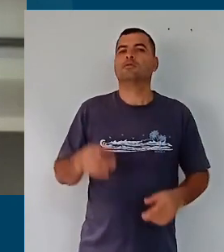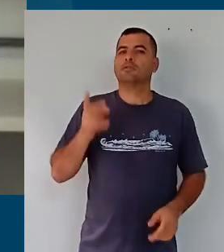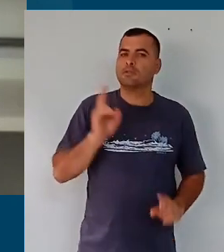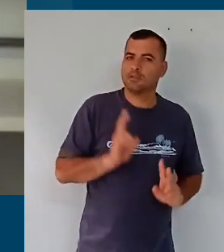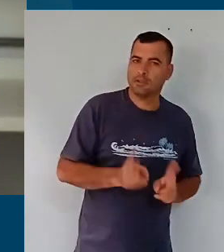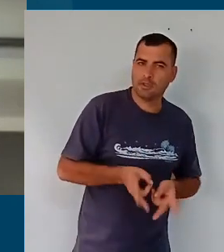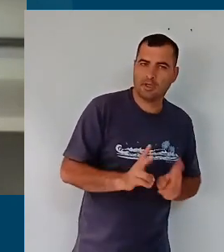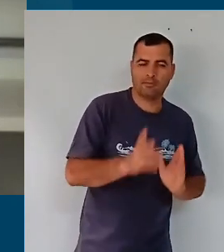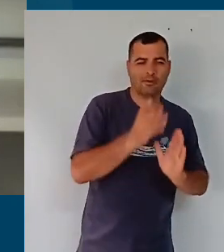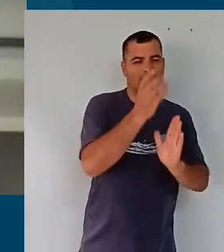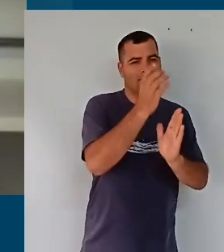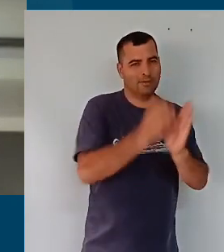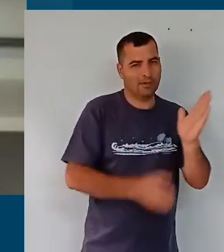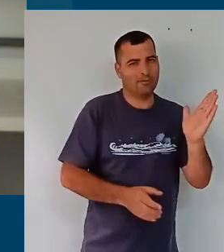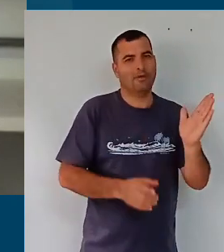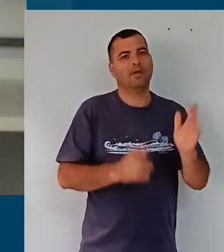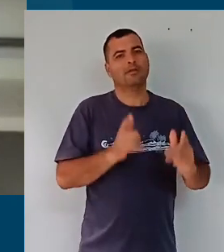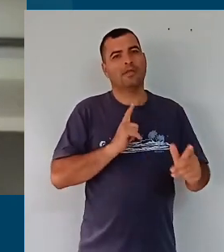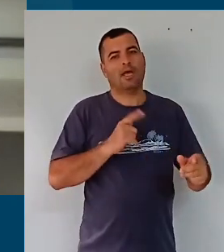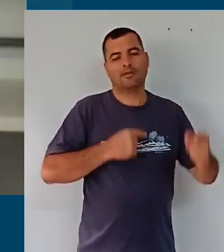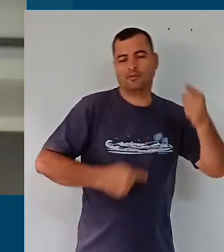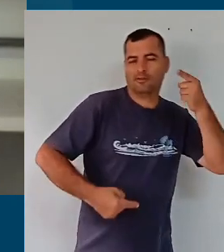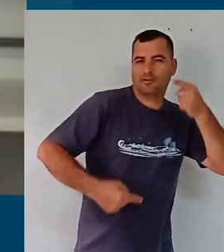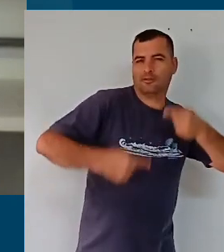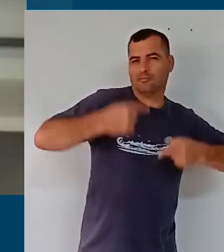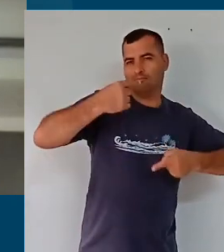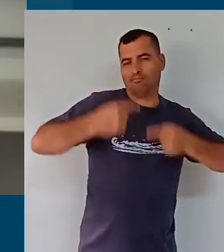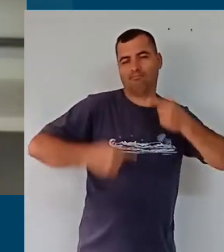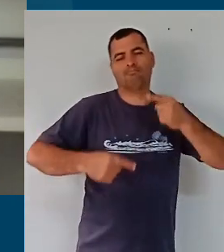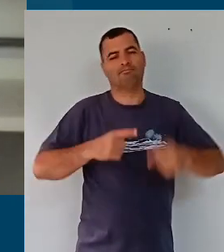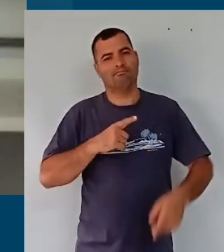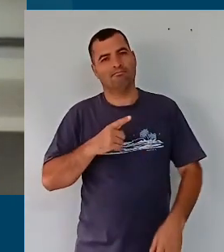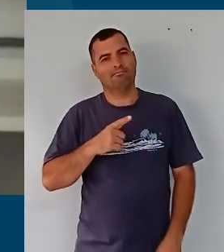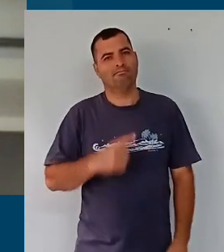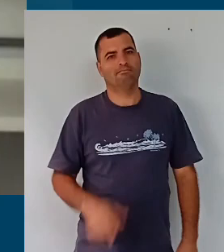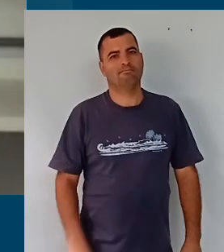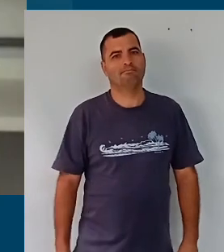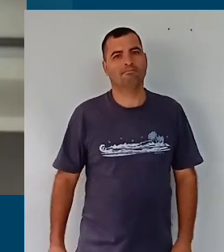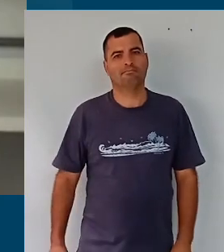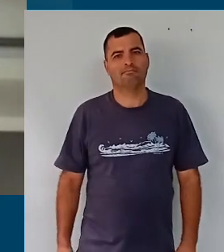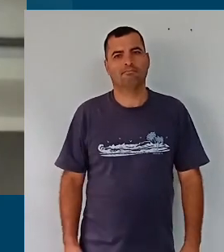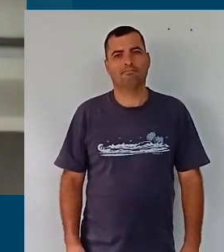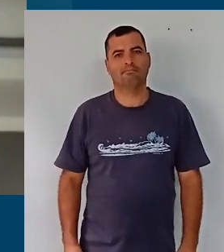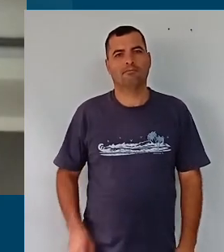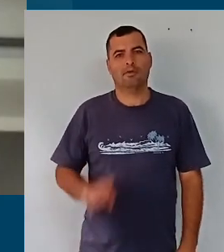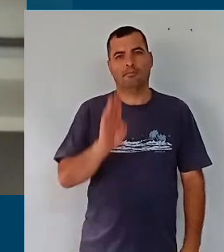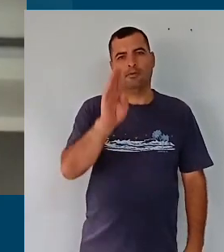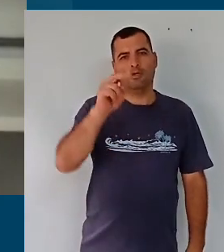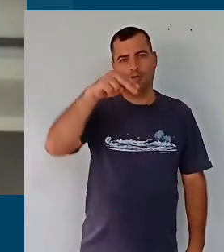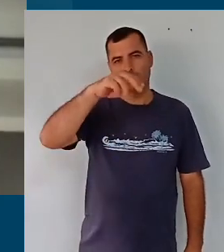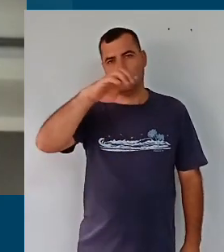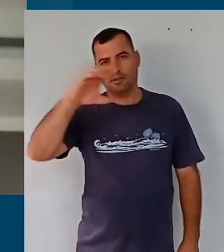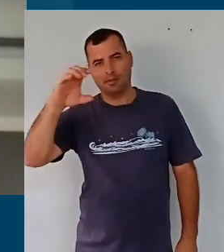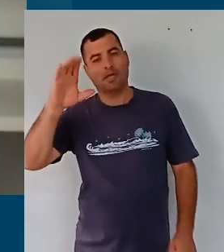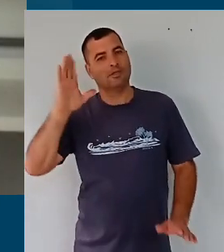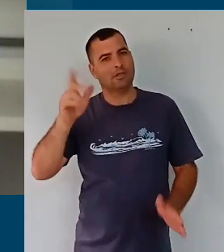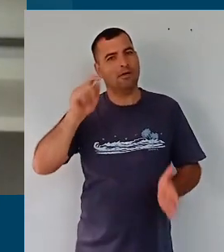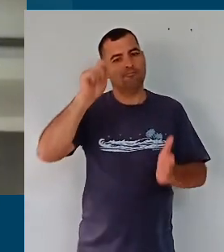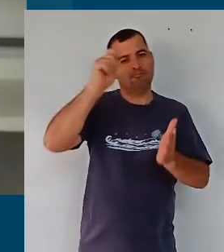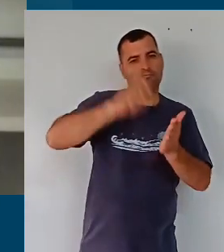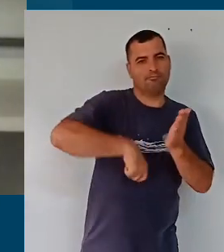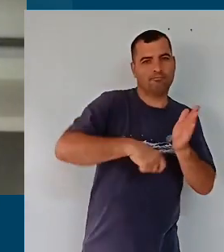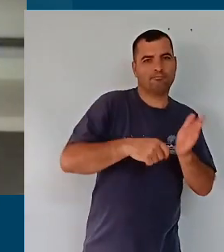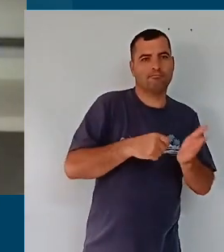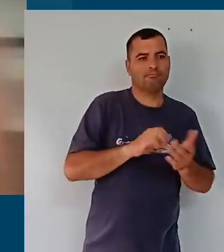currículo sempre é uma área de disputa, o primeiro ponto é esse. Então, a BNCC que acabou sendo aprovada